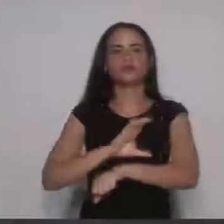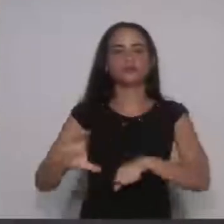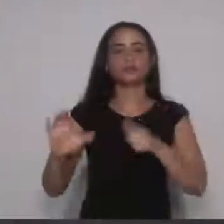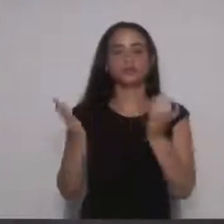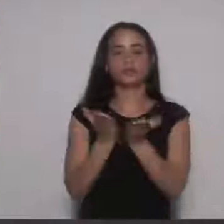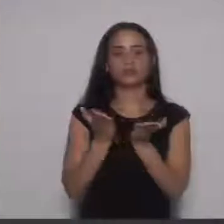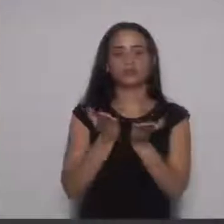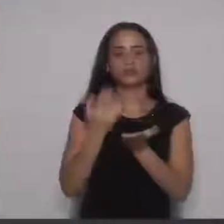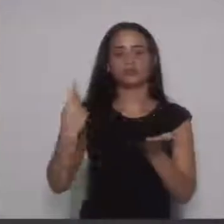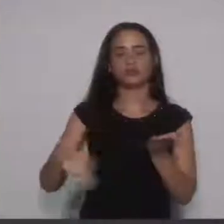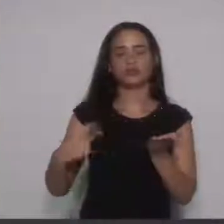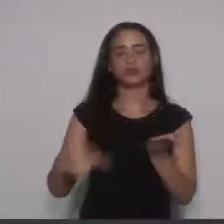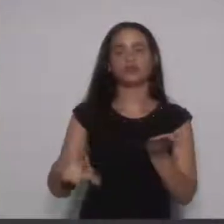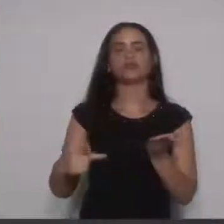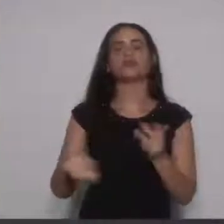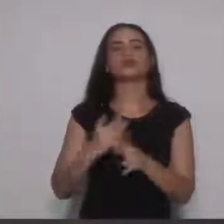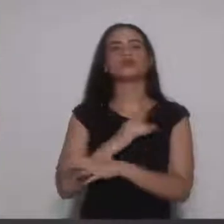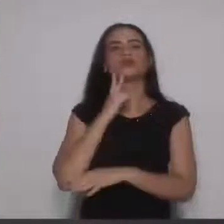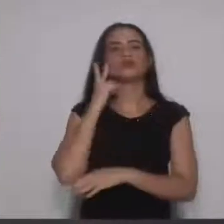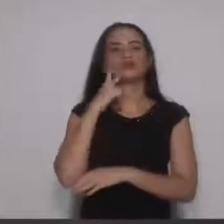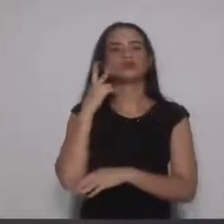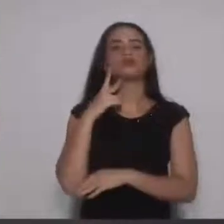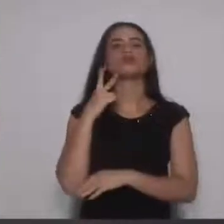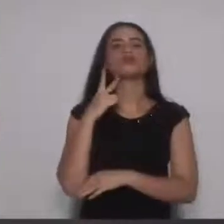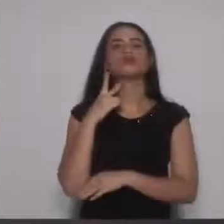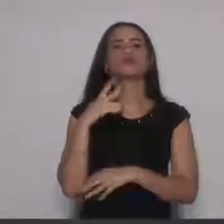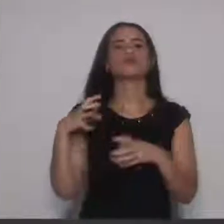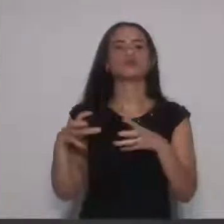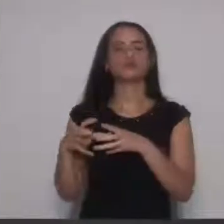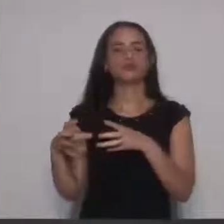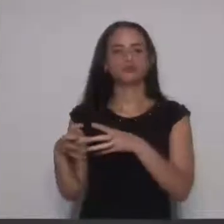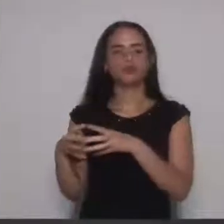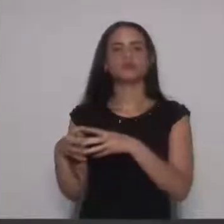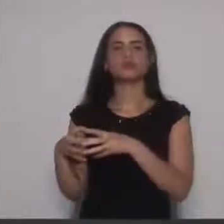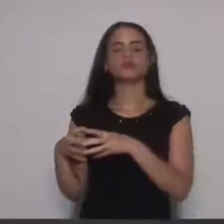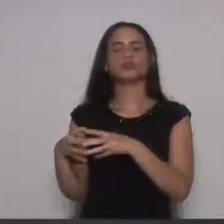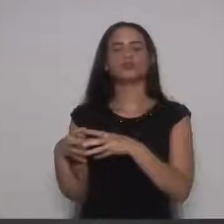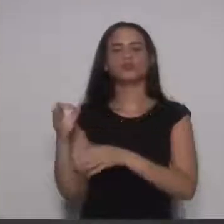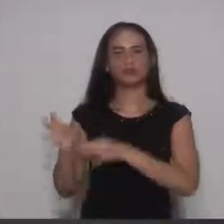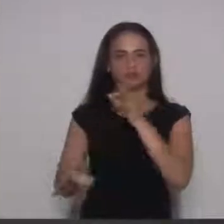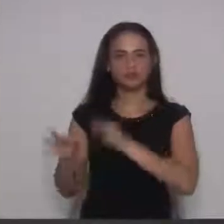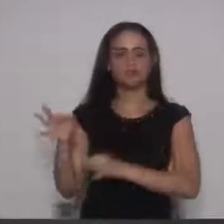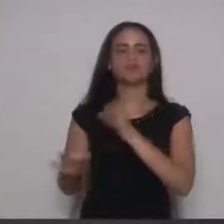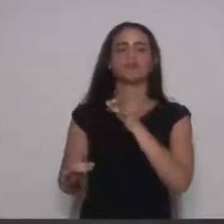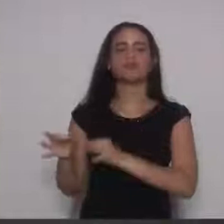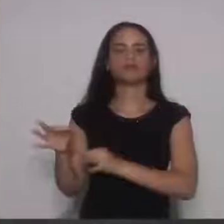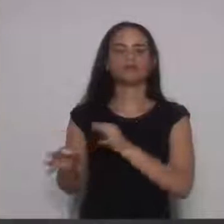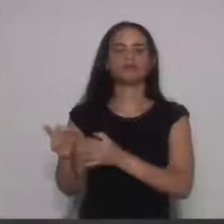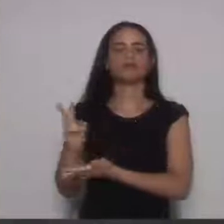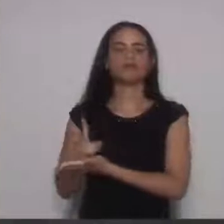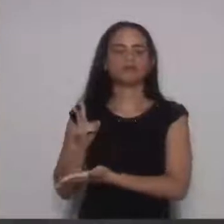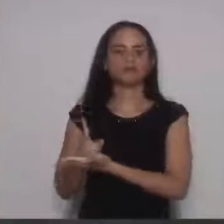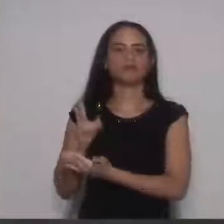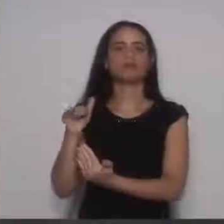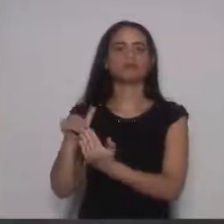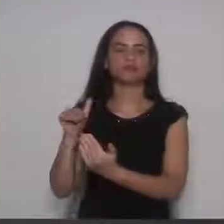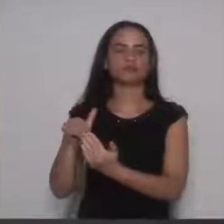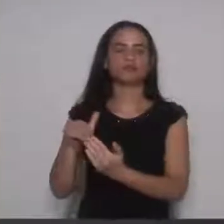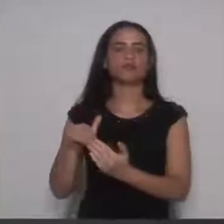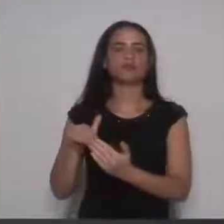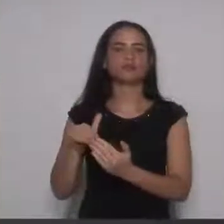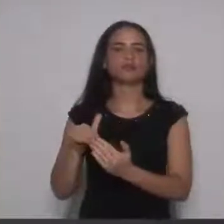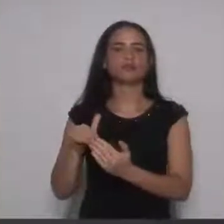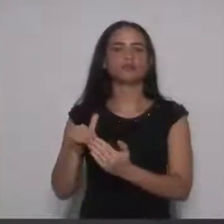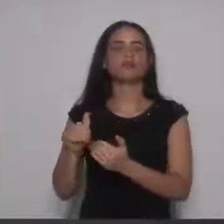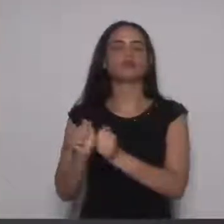e da outras providências. Código maior e simples, com os pareceres da procuradoria e das comissões permanentes.